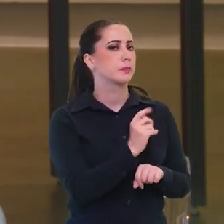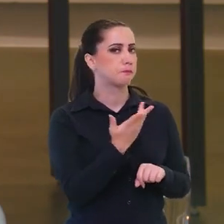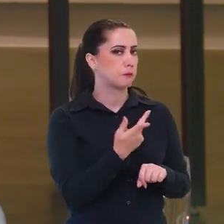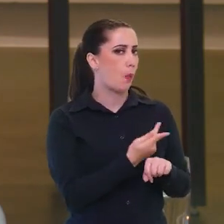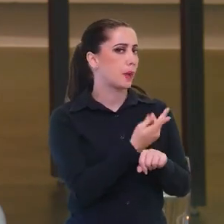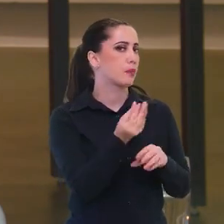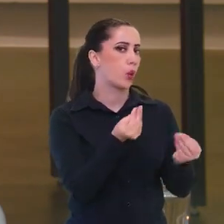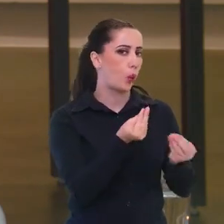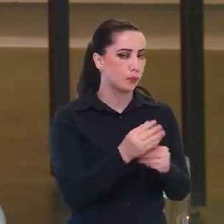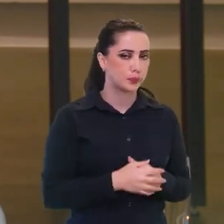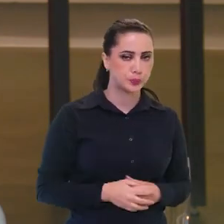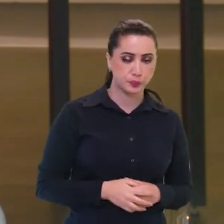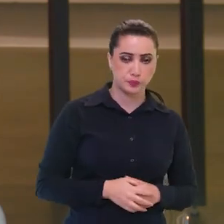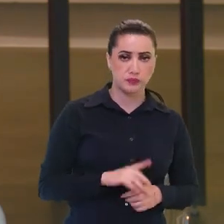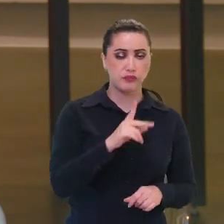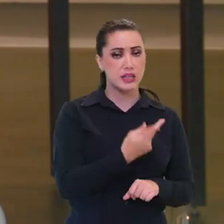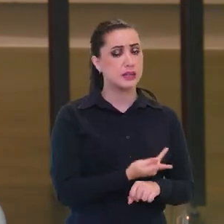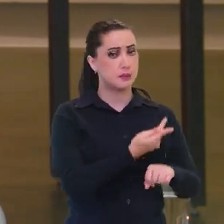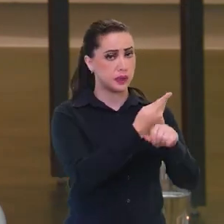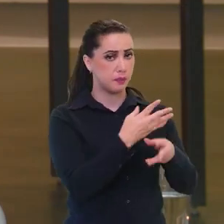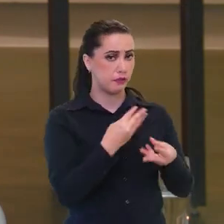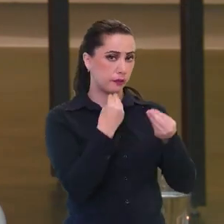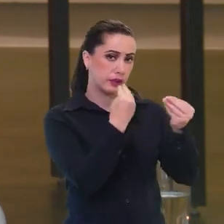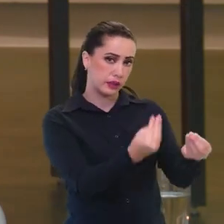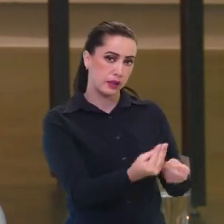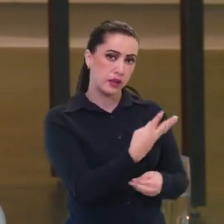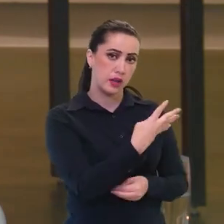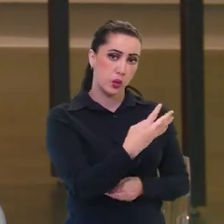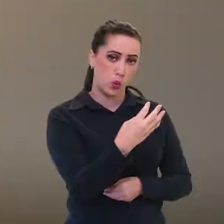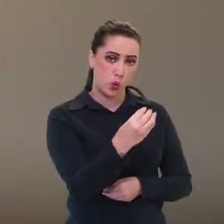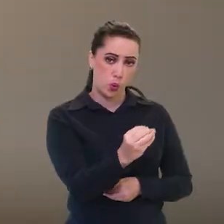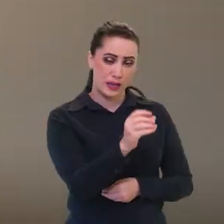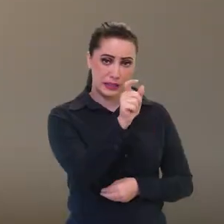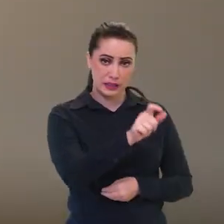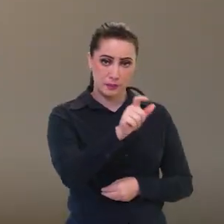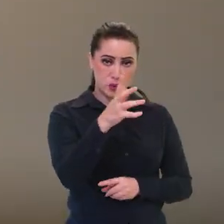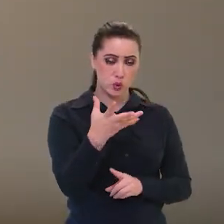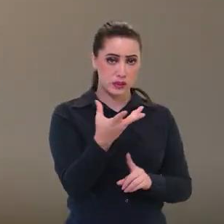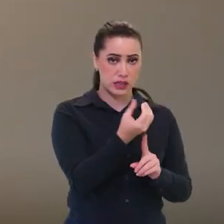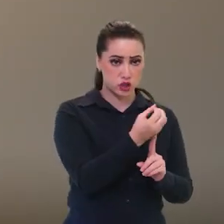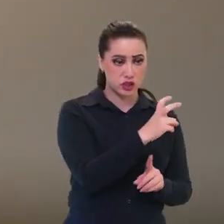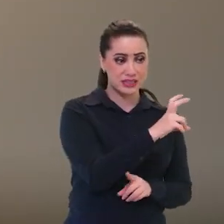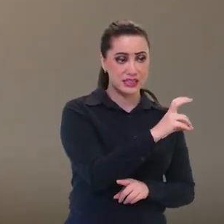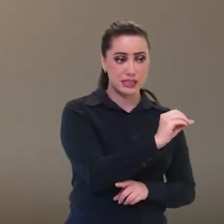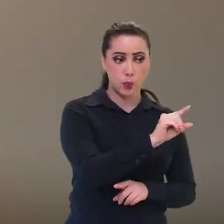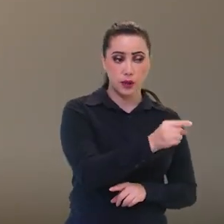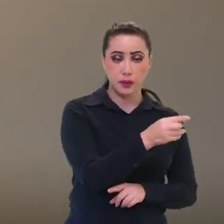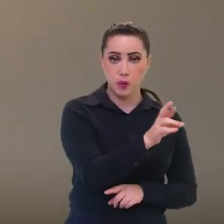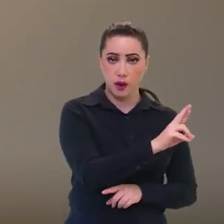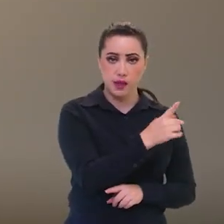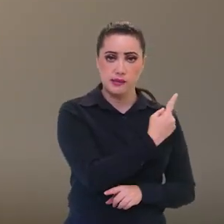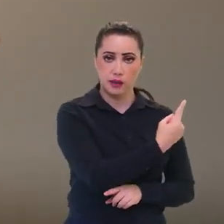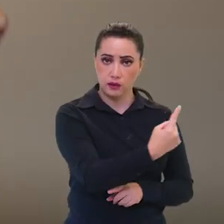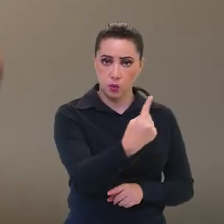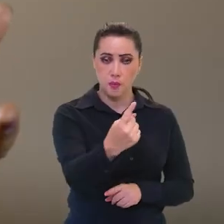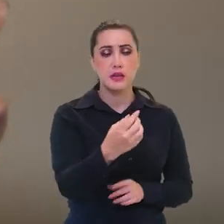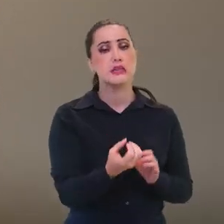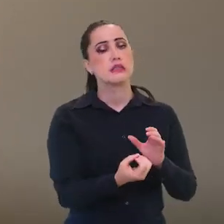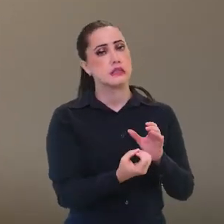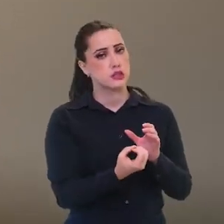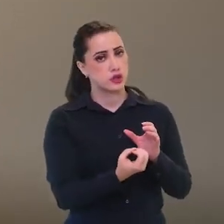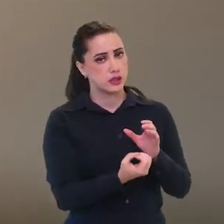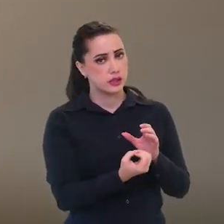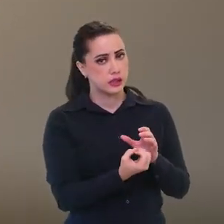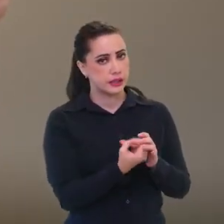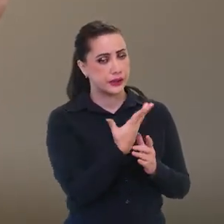E esse prêmio, da seguinte forma, vai contemplar 40 artistas, com 50 mil cada uma, que estejam